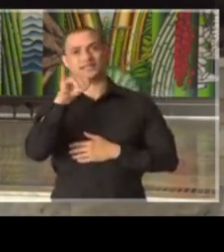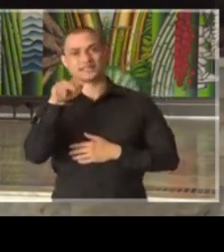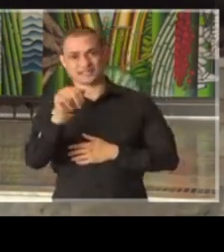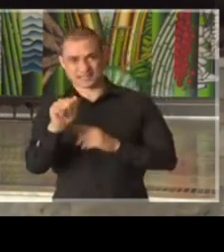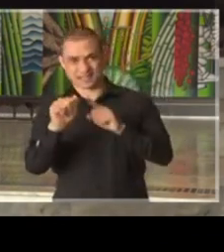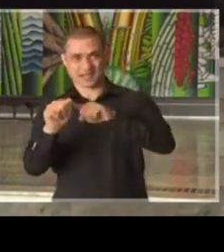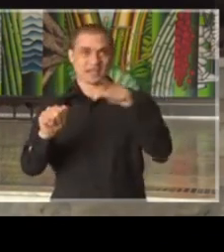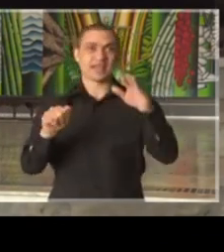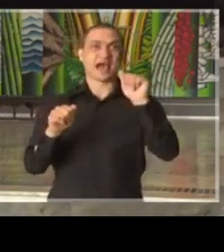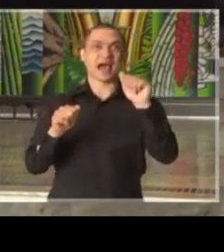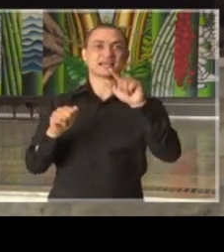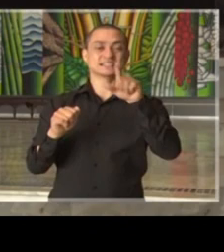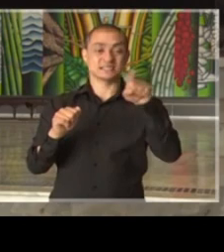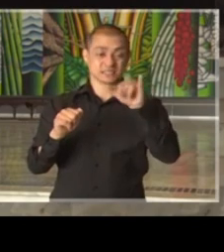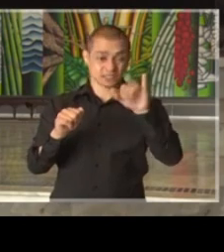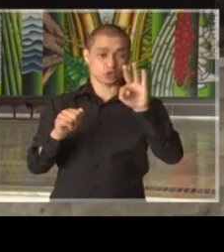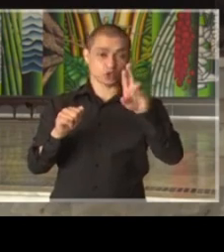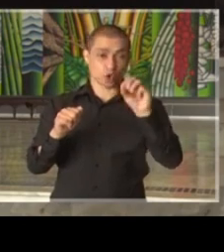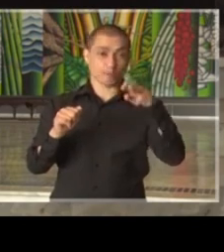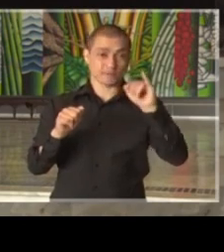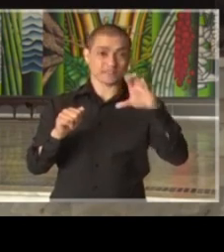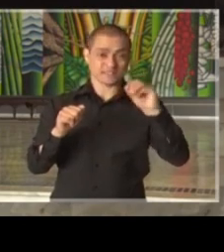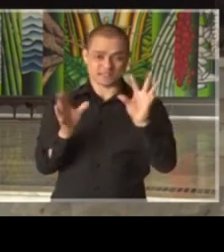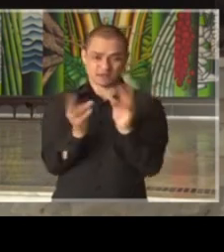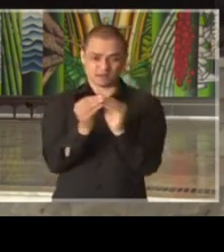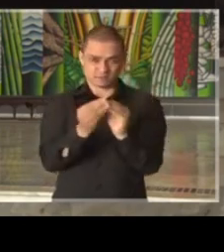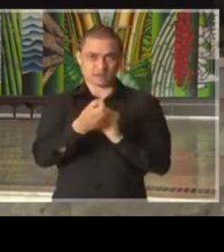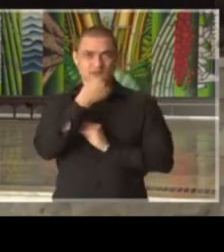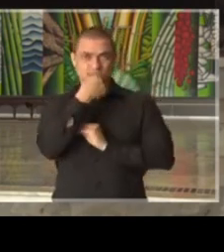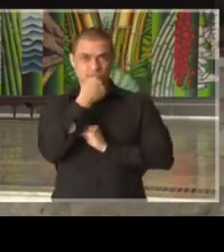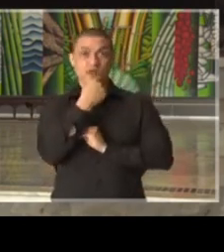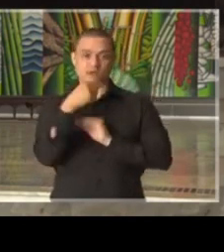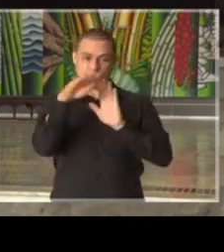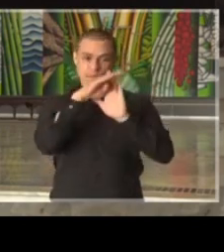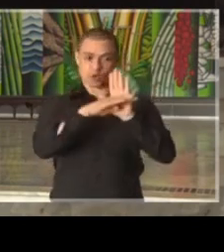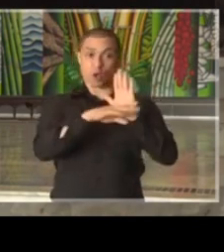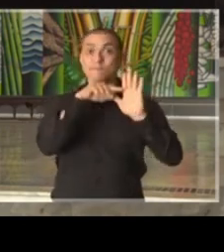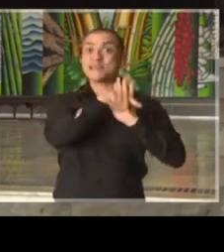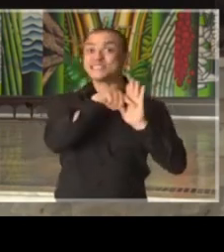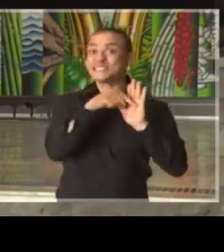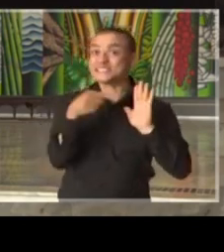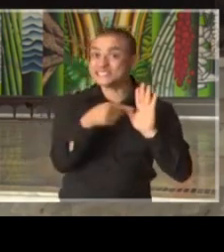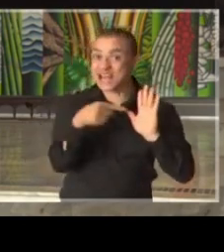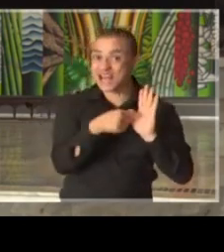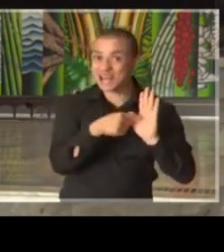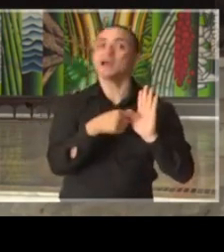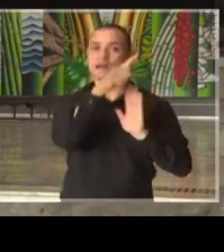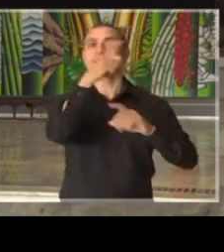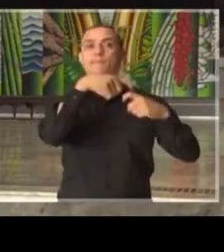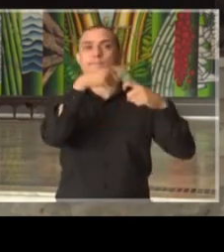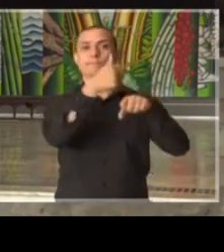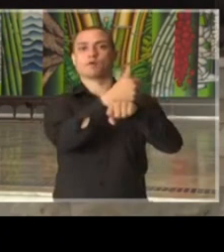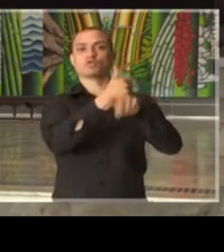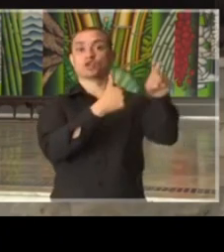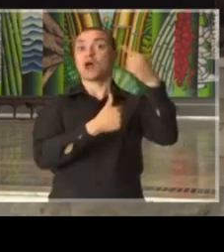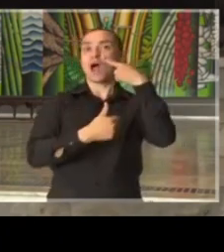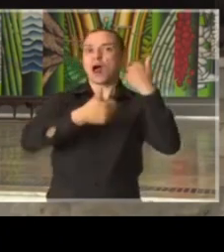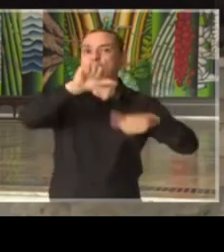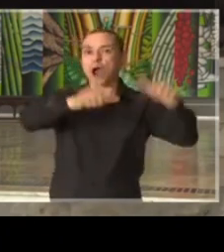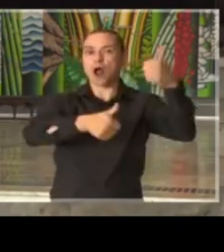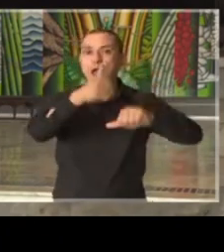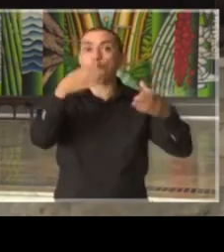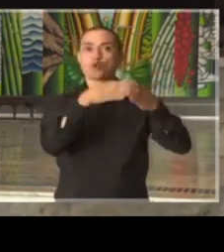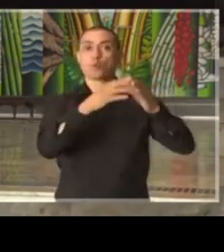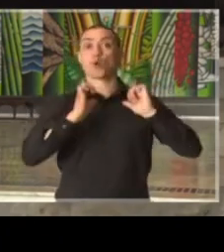azitromicina e cloroquina. Eu entendo que em sendo protocolos de pesquisa avaliados pelos comitês de